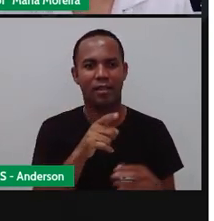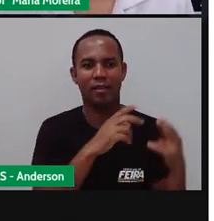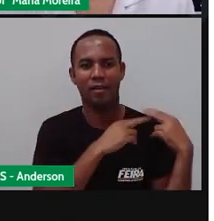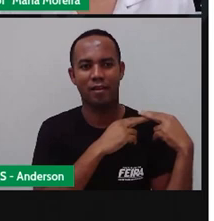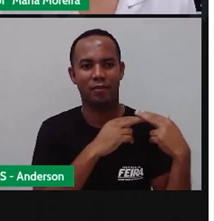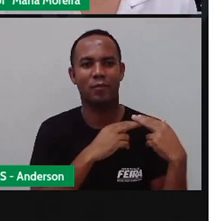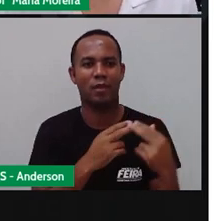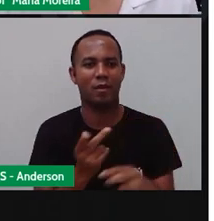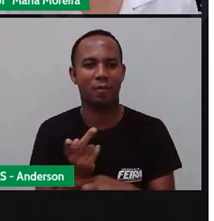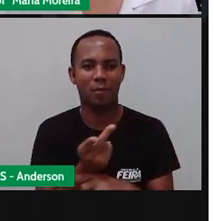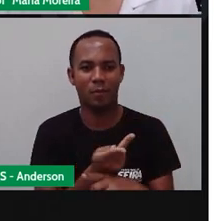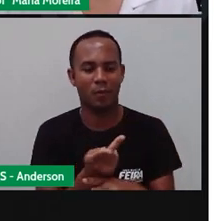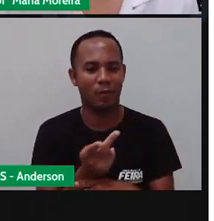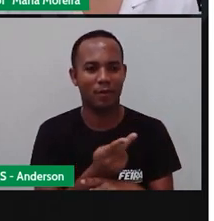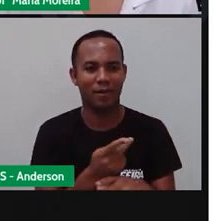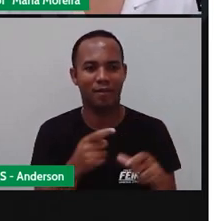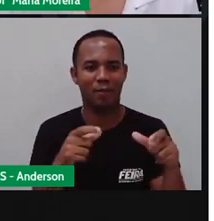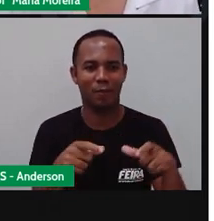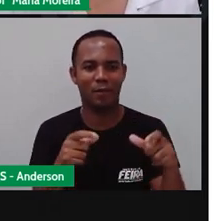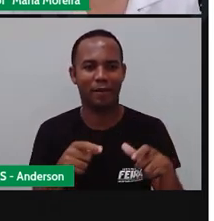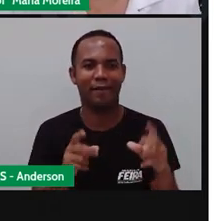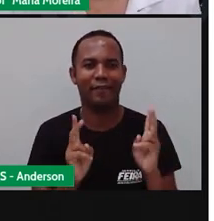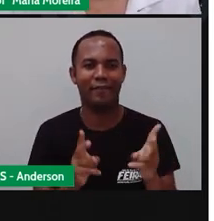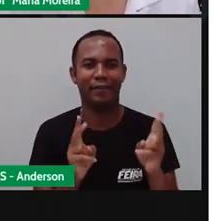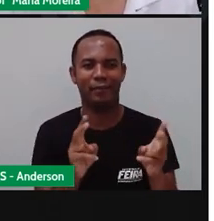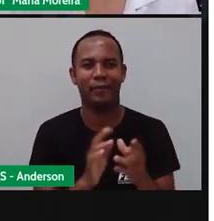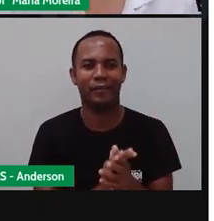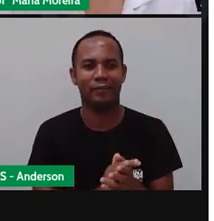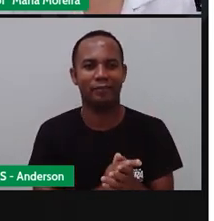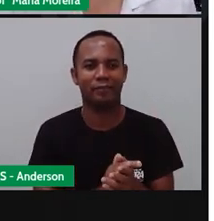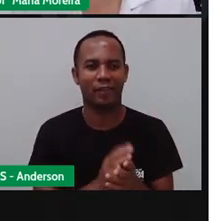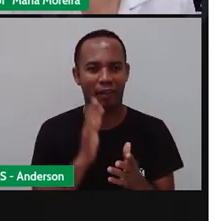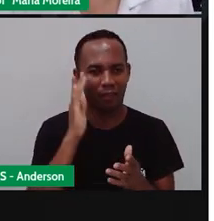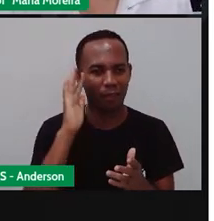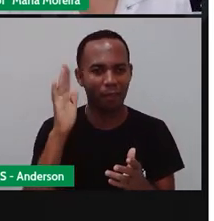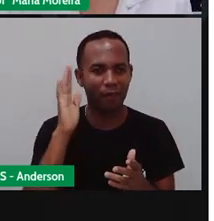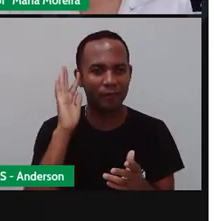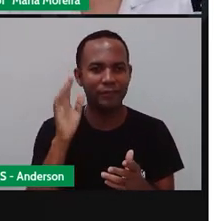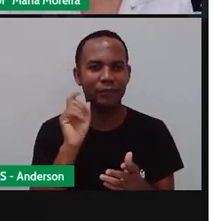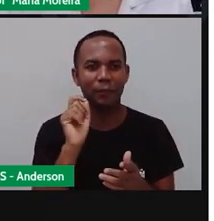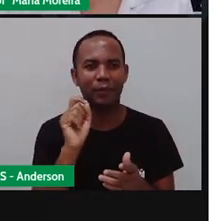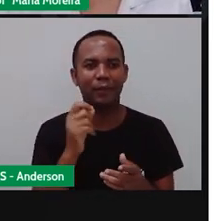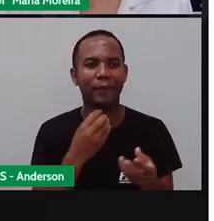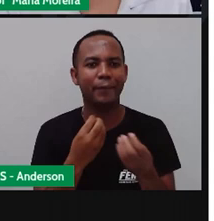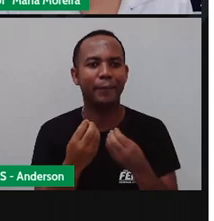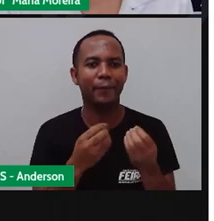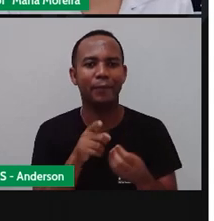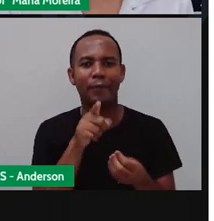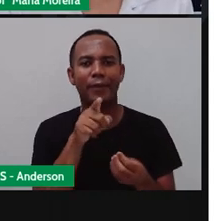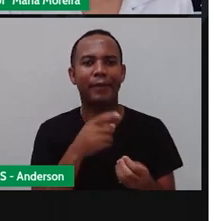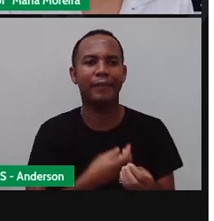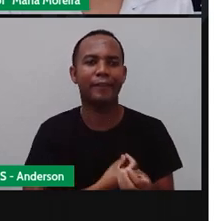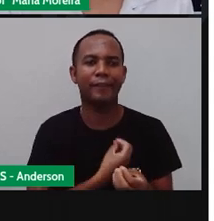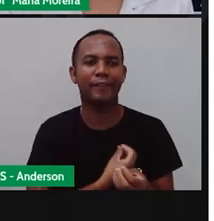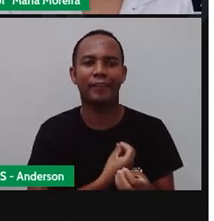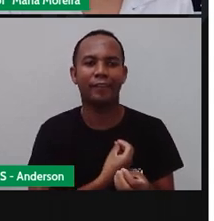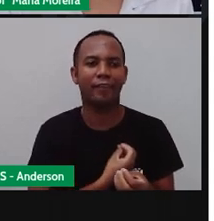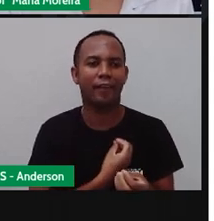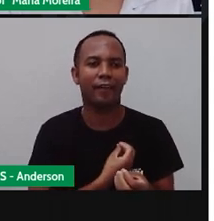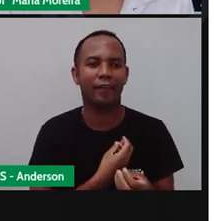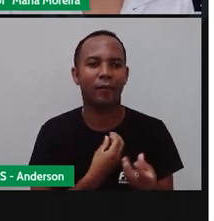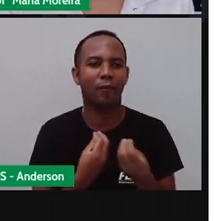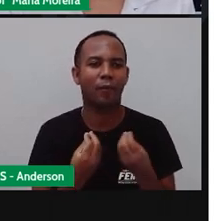mundo, o carteiro. Imagine só, que louco é que não seria a vida do carteiro se ele não tivesse